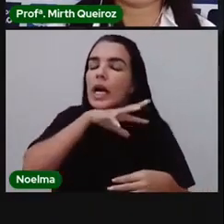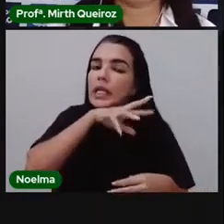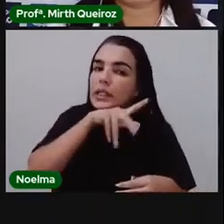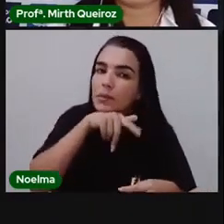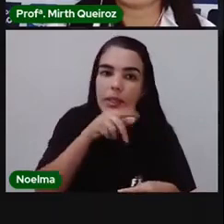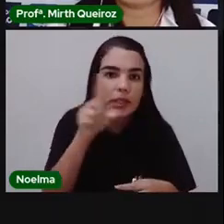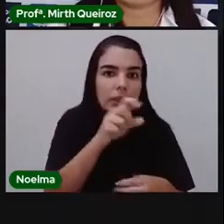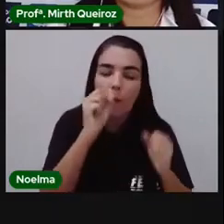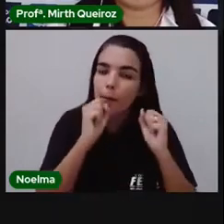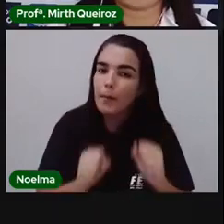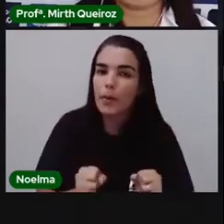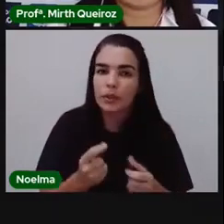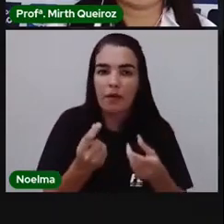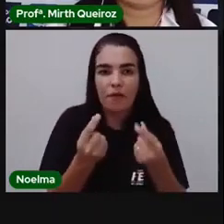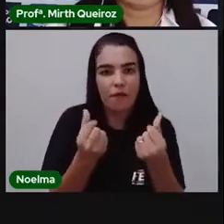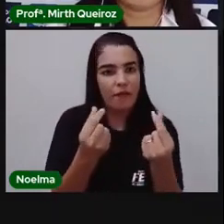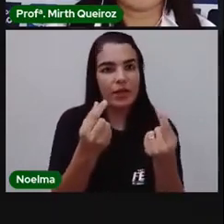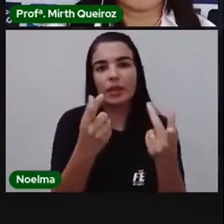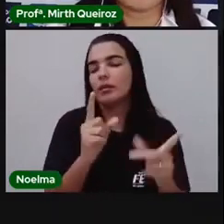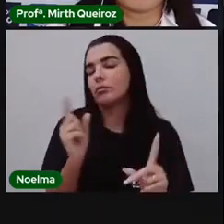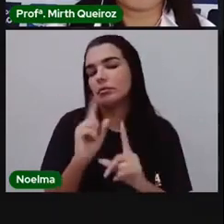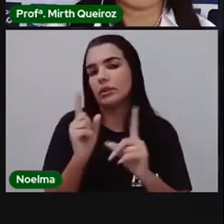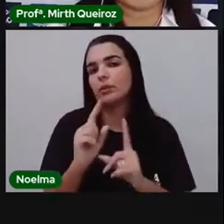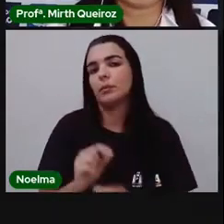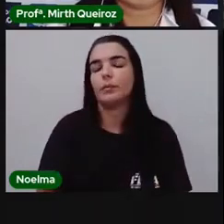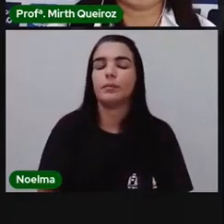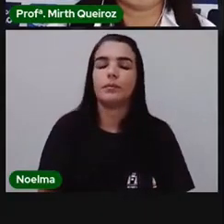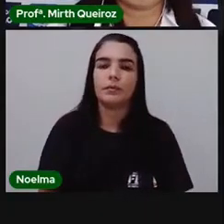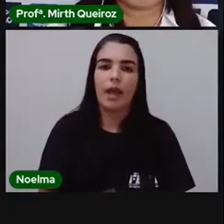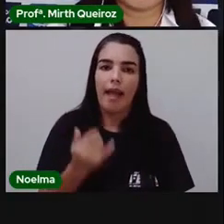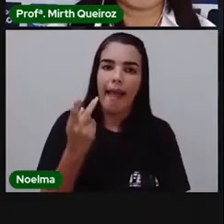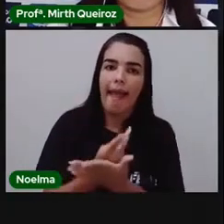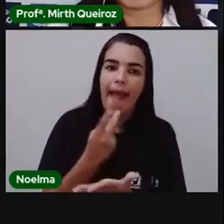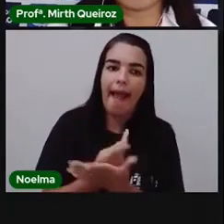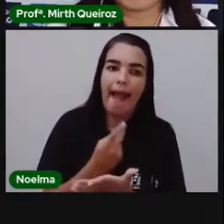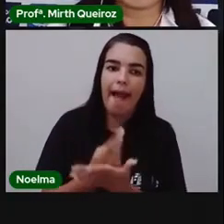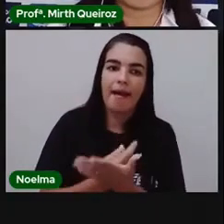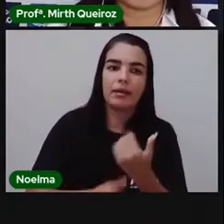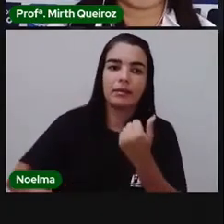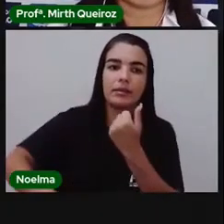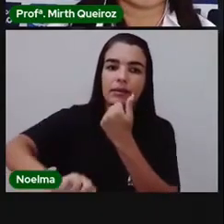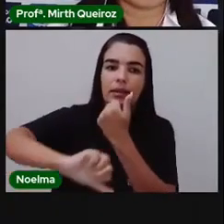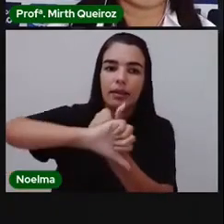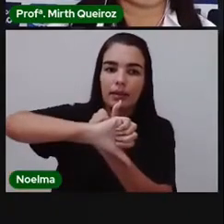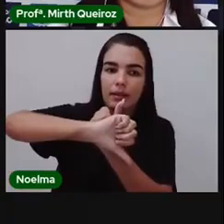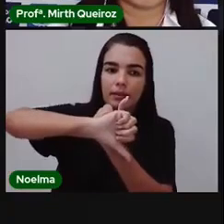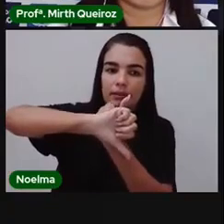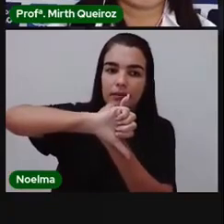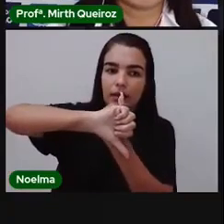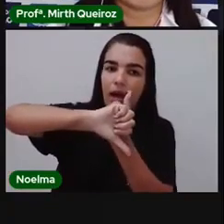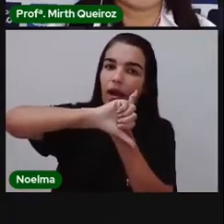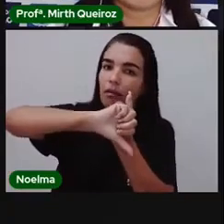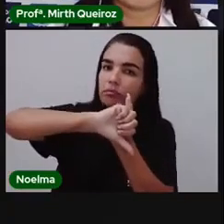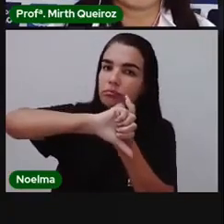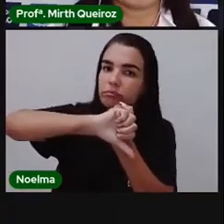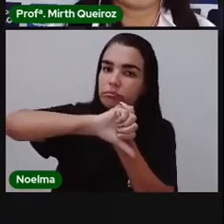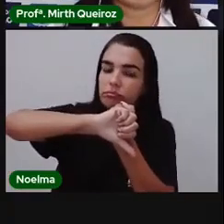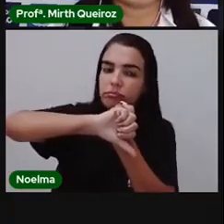Animais que são vendidos de forma ilegal, né? E isso faz, ou até mesmo plantas, né? Faz com que